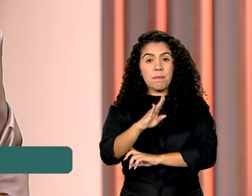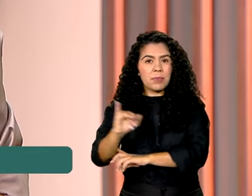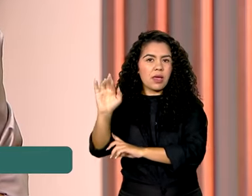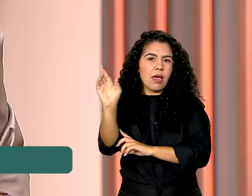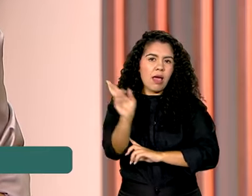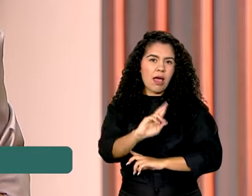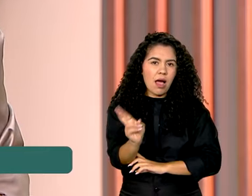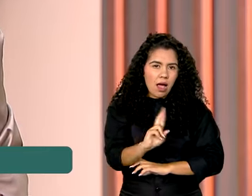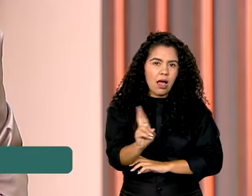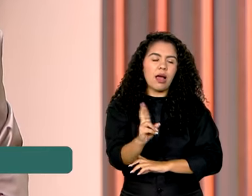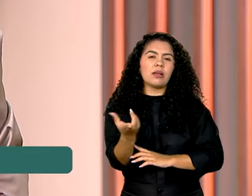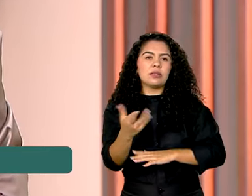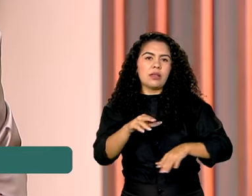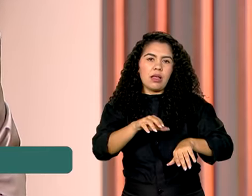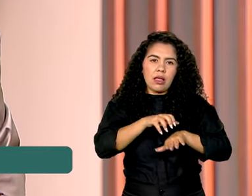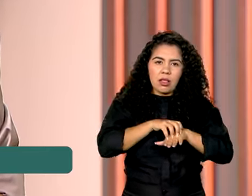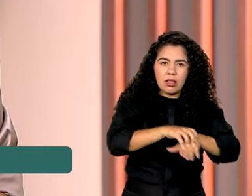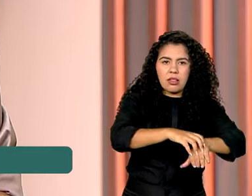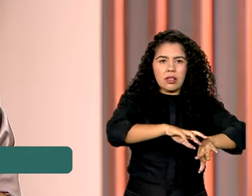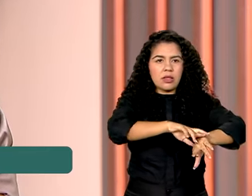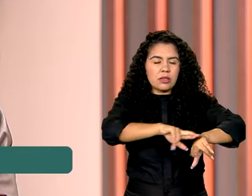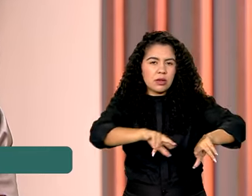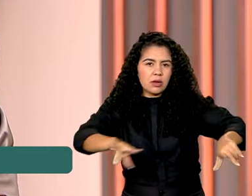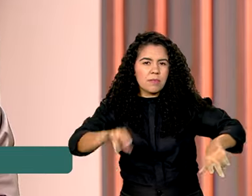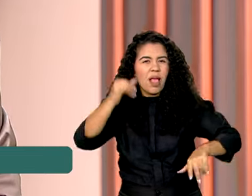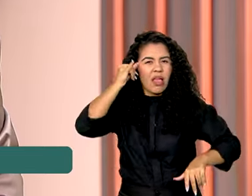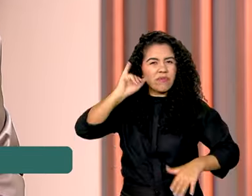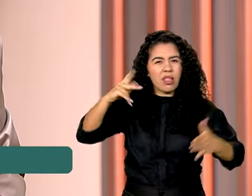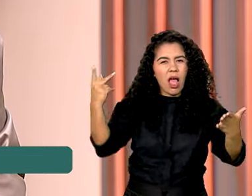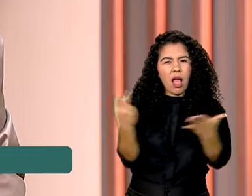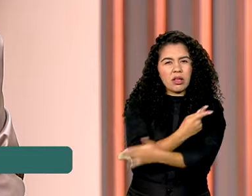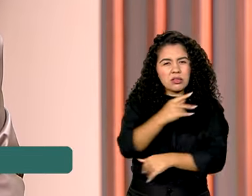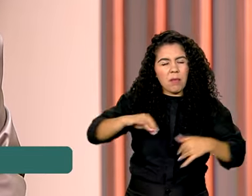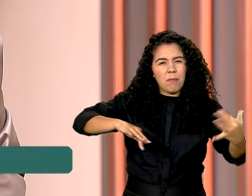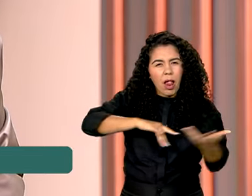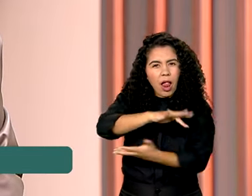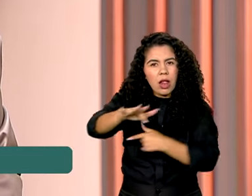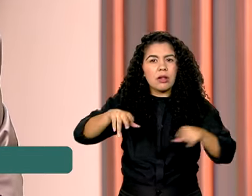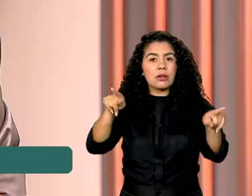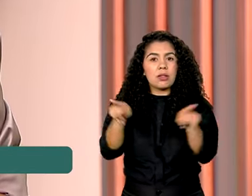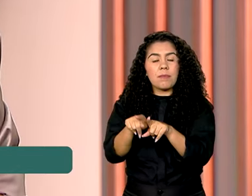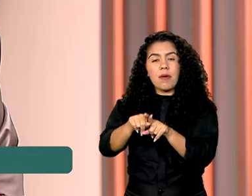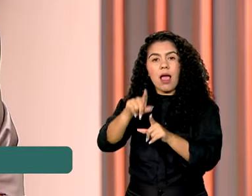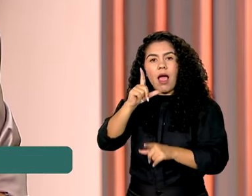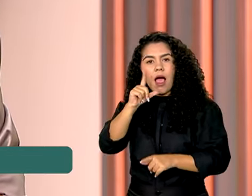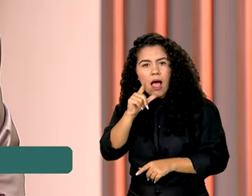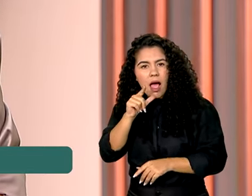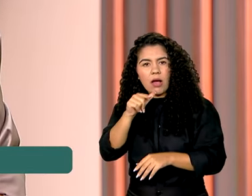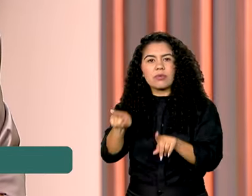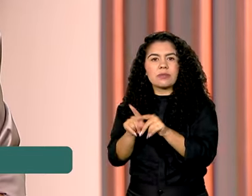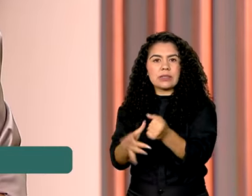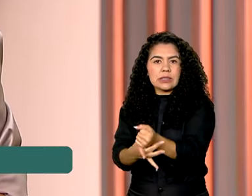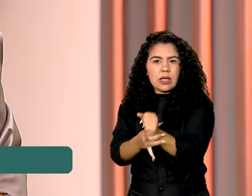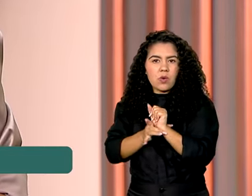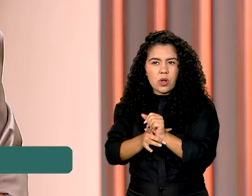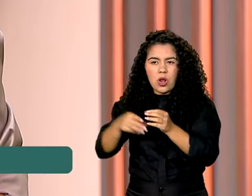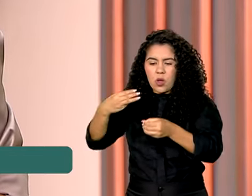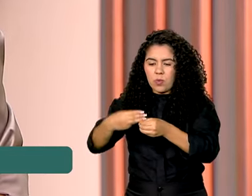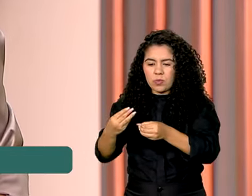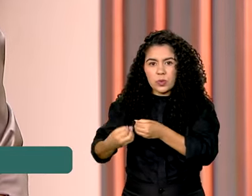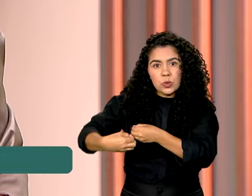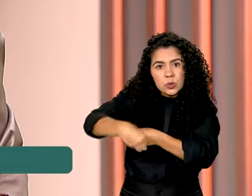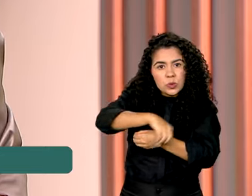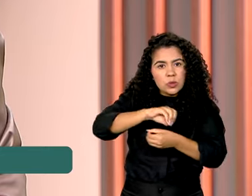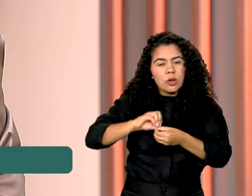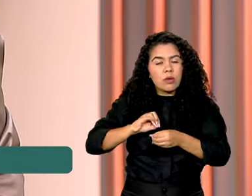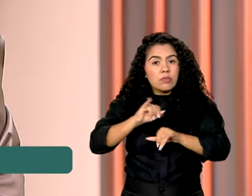transporte, prevenção a desastres, esgotamento, abastecimento de água e segurança nos municípios. O anúncio